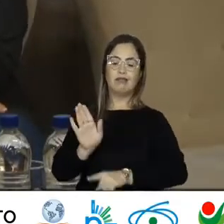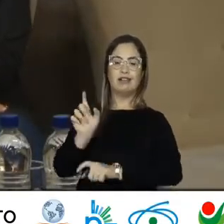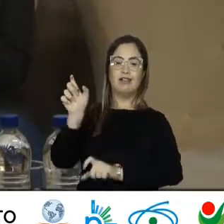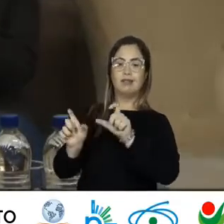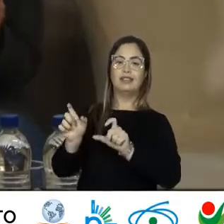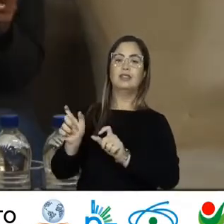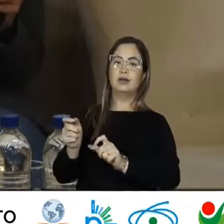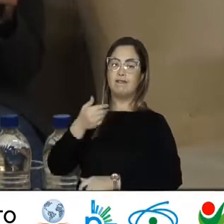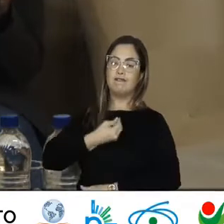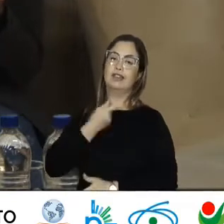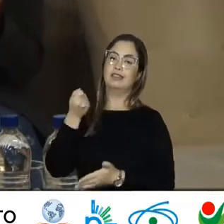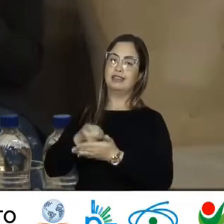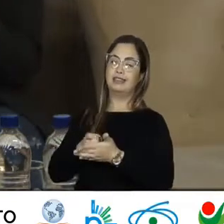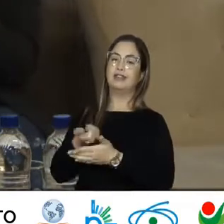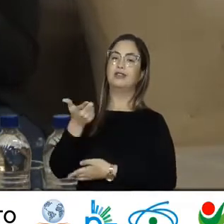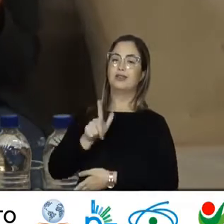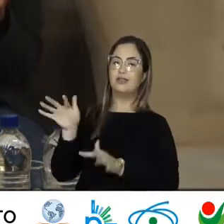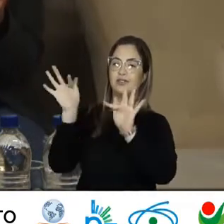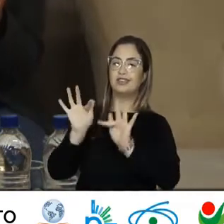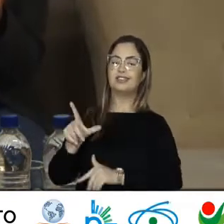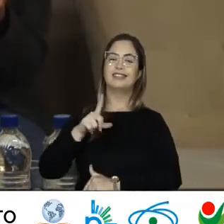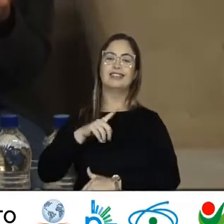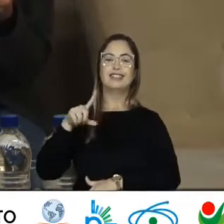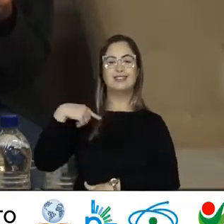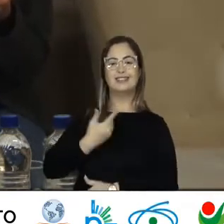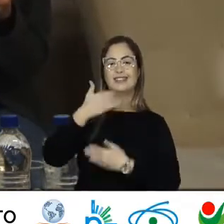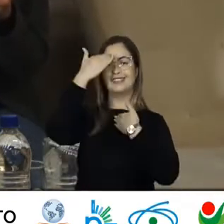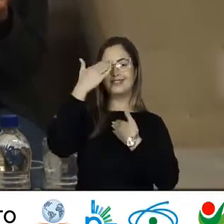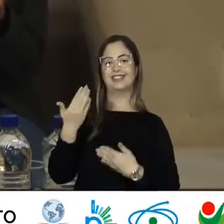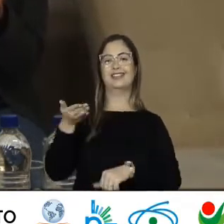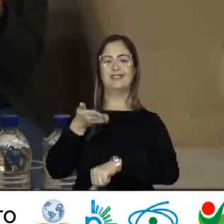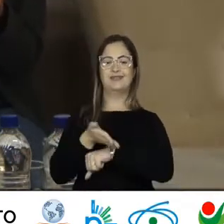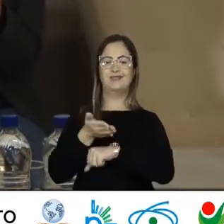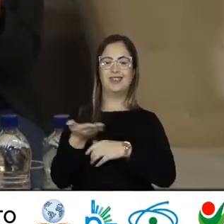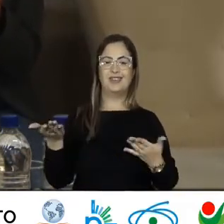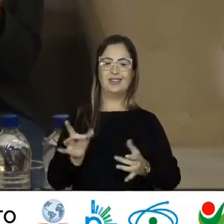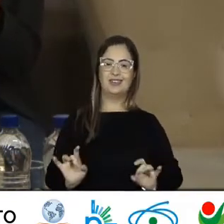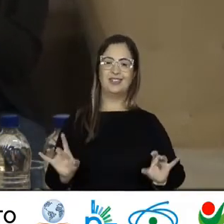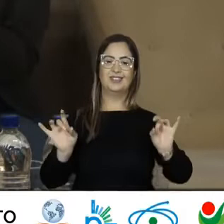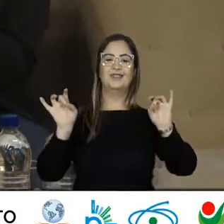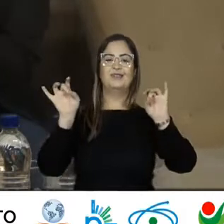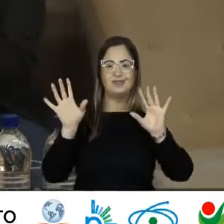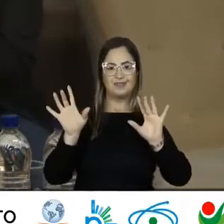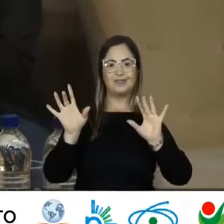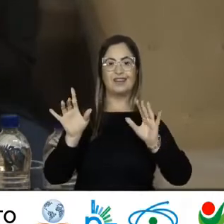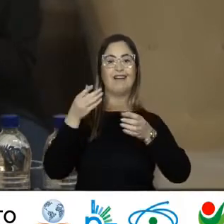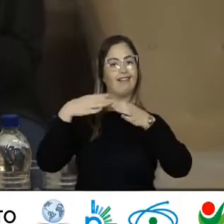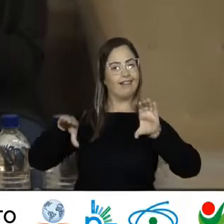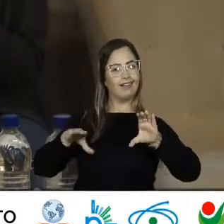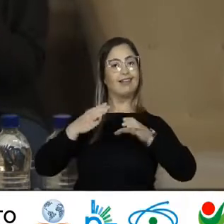chance De ser feliz Nós agradecemos A participação especial Autoral